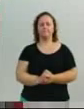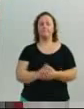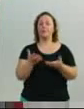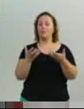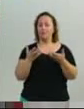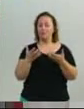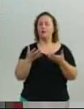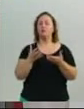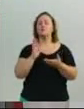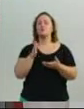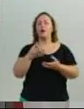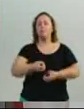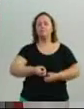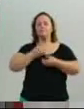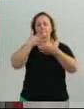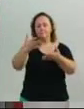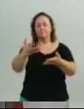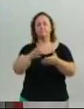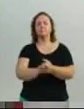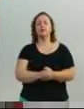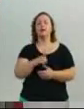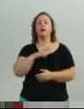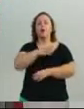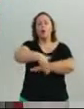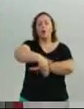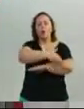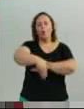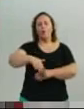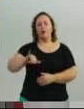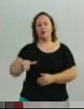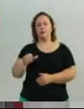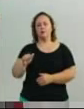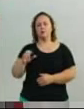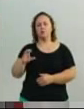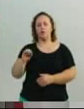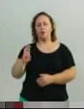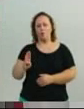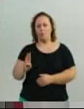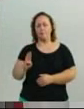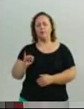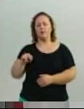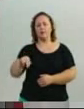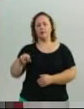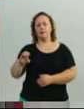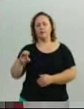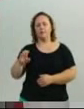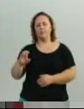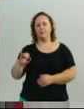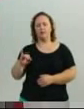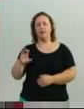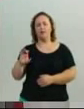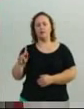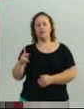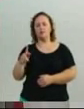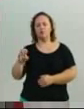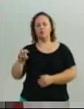convocação da Rua Professor Jacob Inês, da Comissão de Rua. Esteve parada por um bom tempo devido a quase